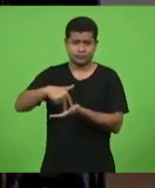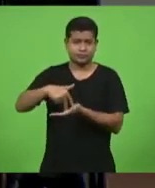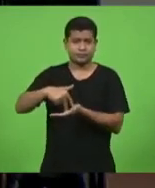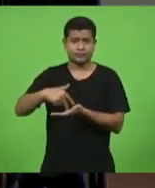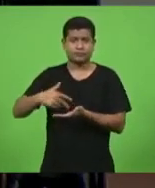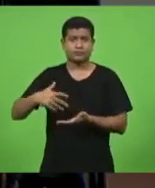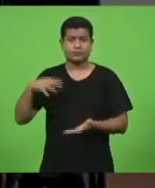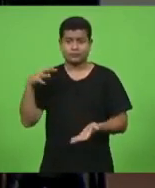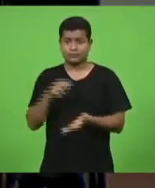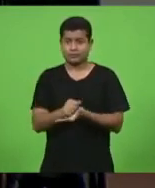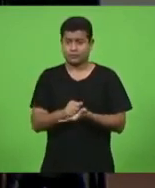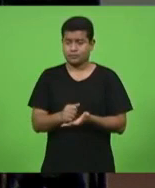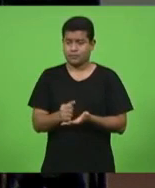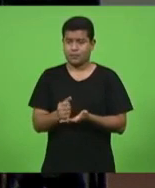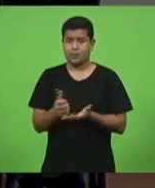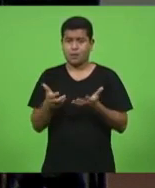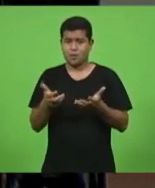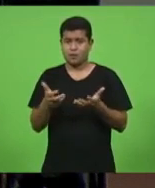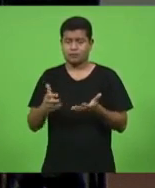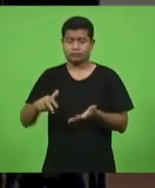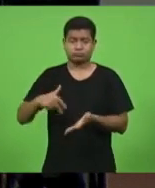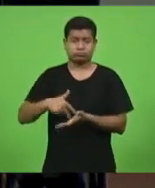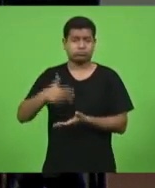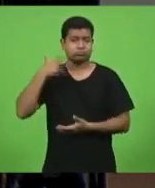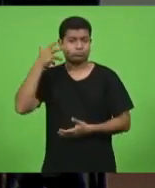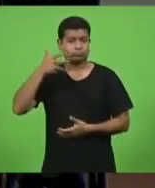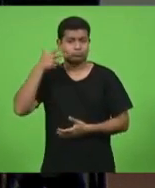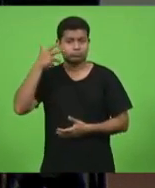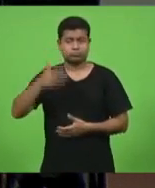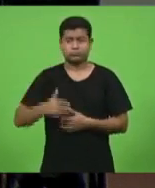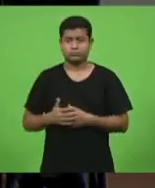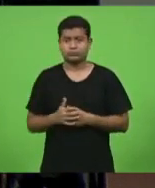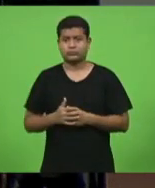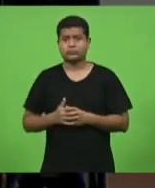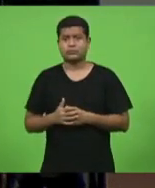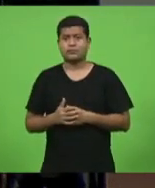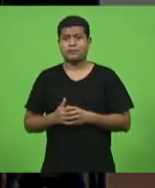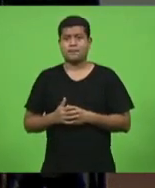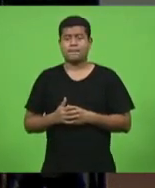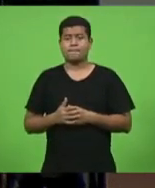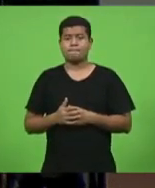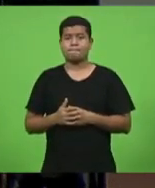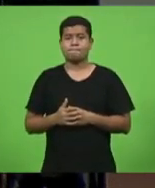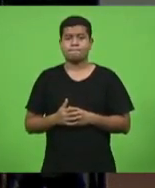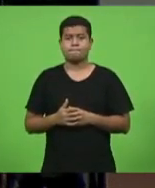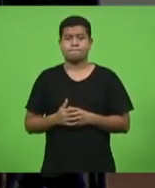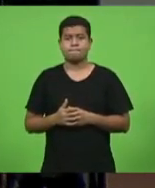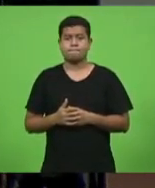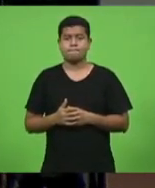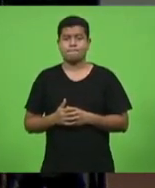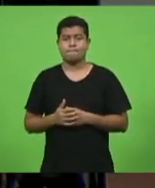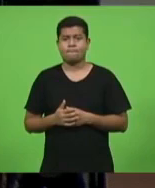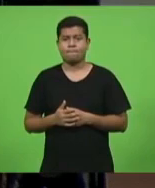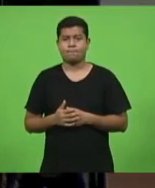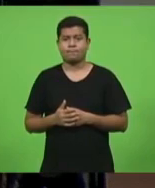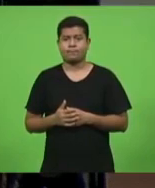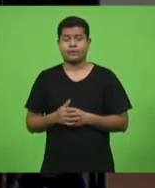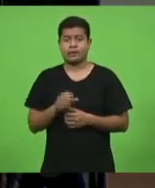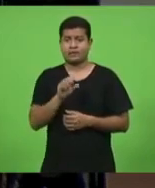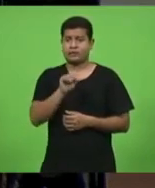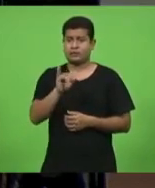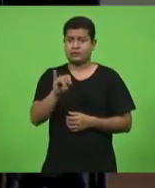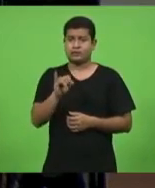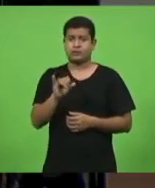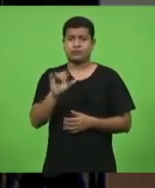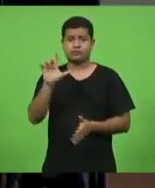PSD ou PSC que estão na tela querem fazer uso da palavra. Senão, passo a presidência